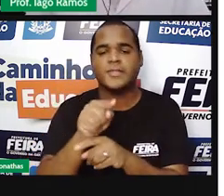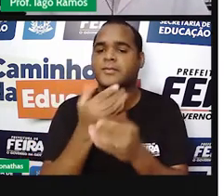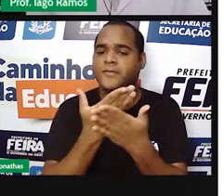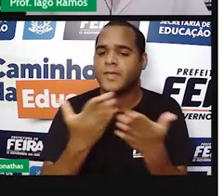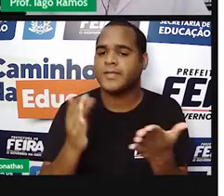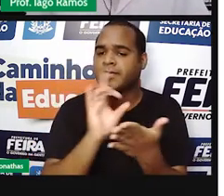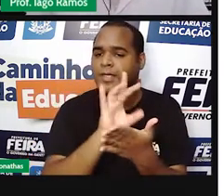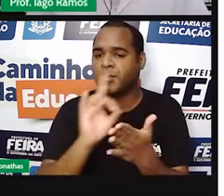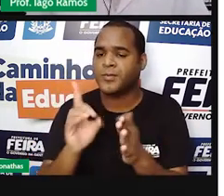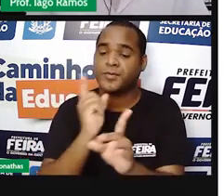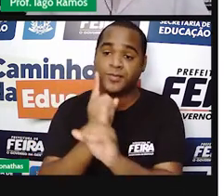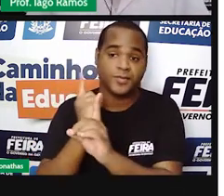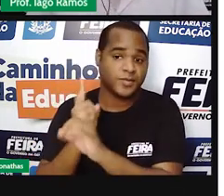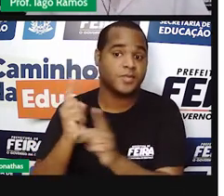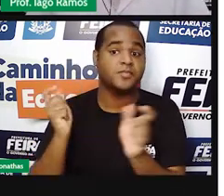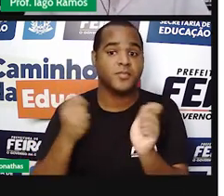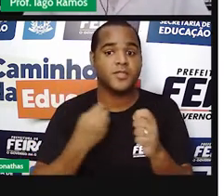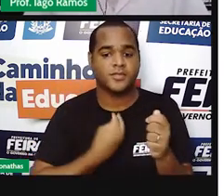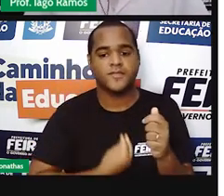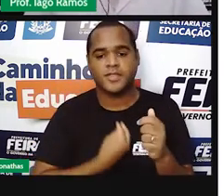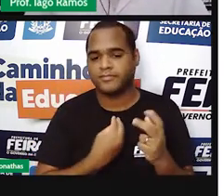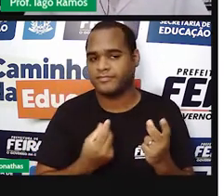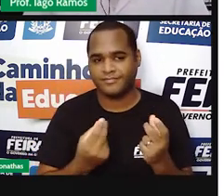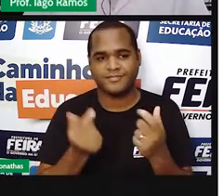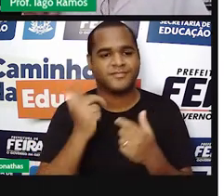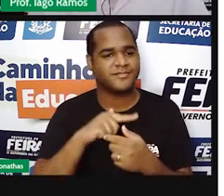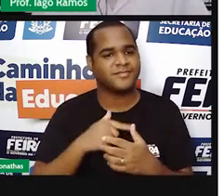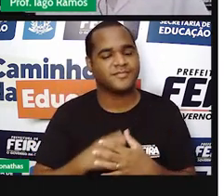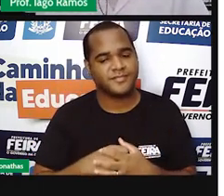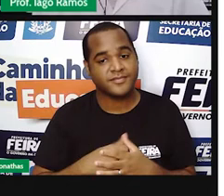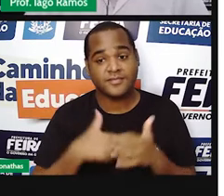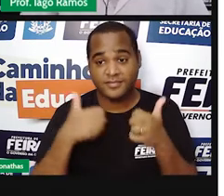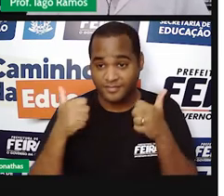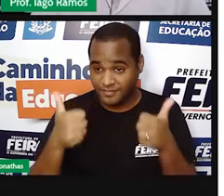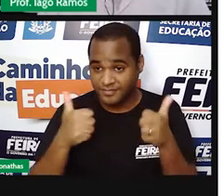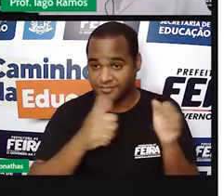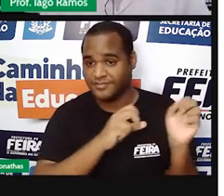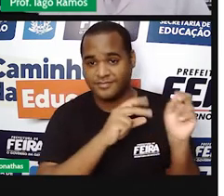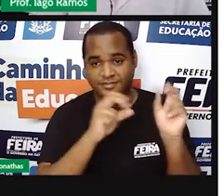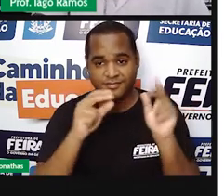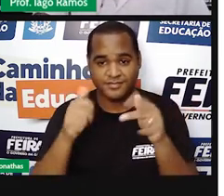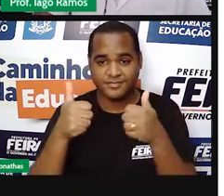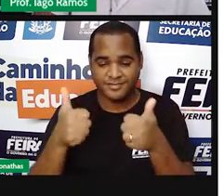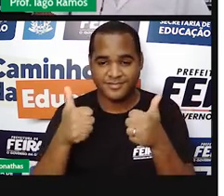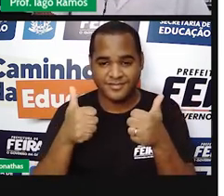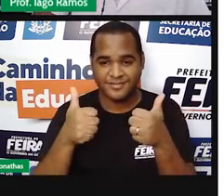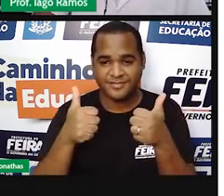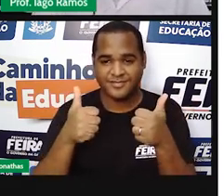aí no decorrer da sua vida. Belezinha? Bacana? Opa!